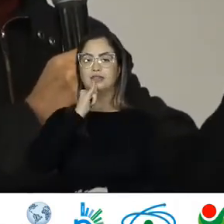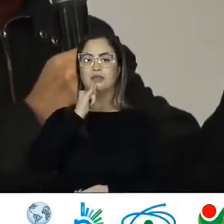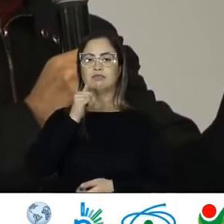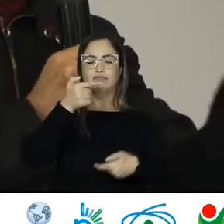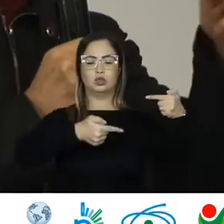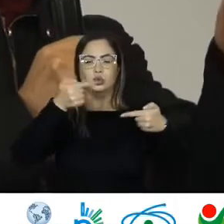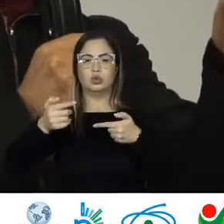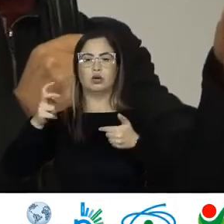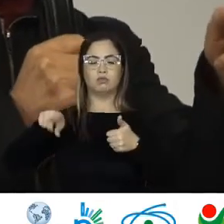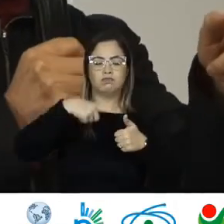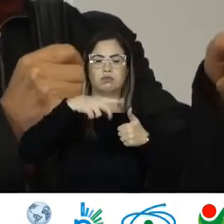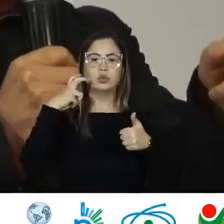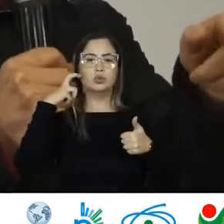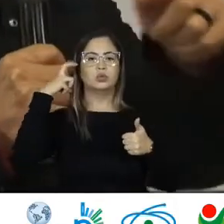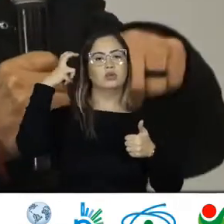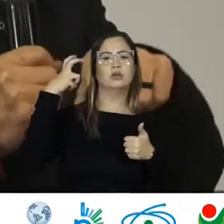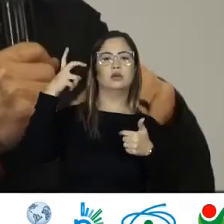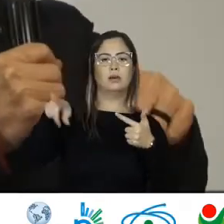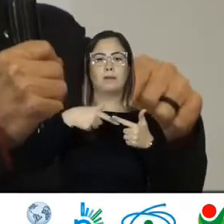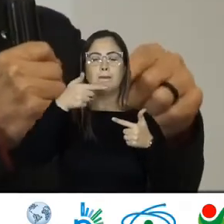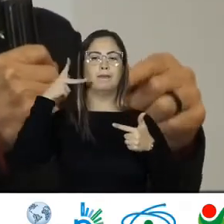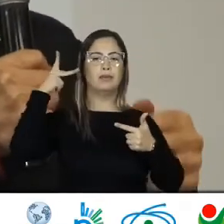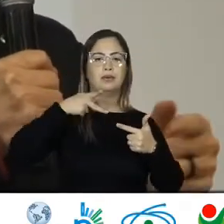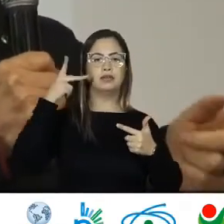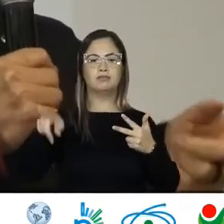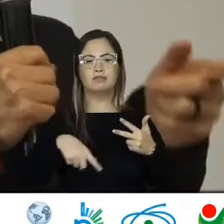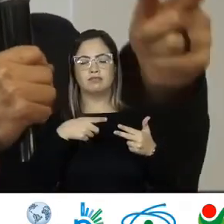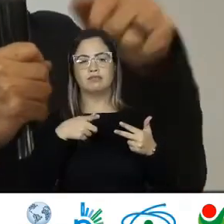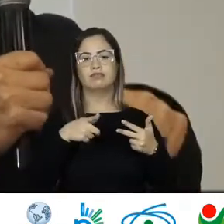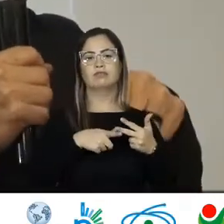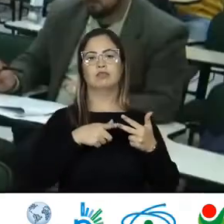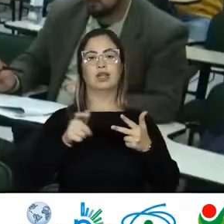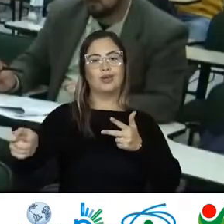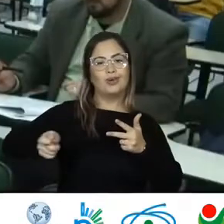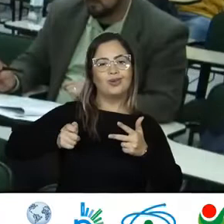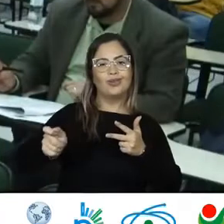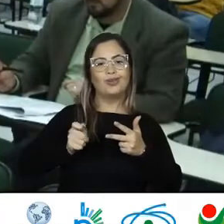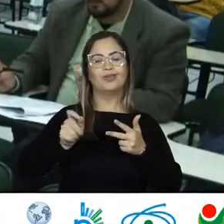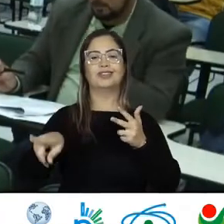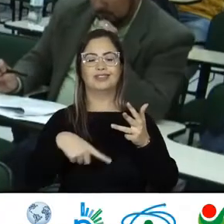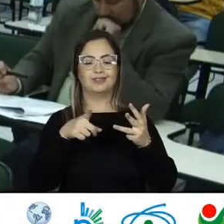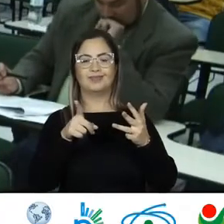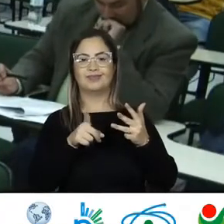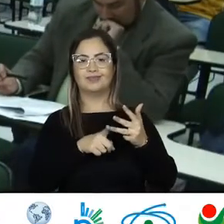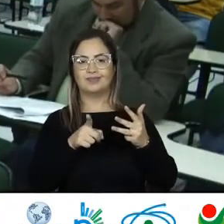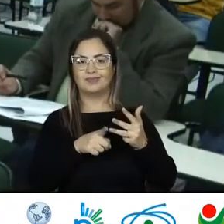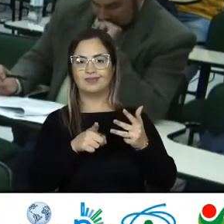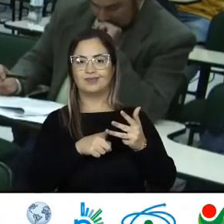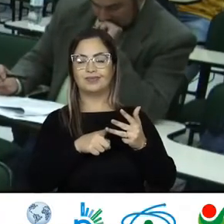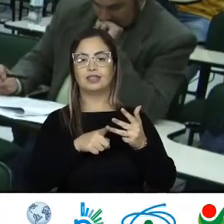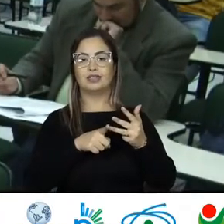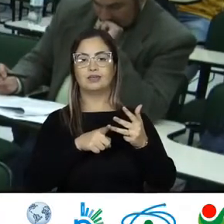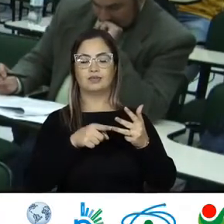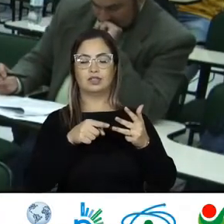Tem implicações Políticas Tem implicações Econômicas E tem implicações Que